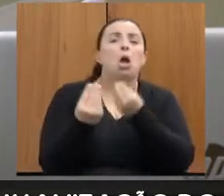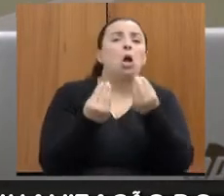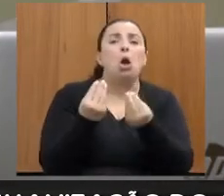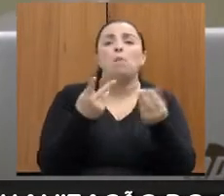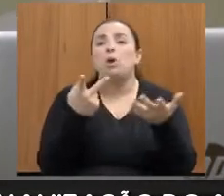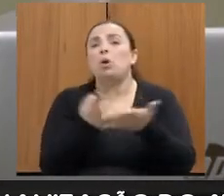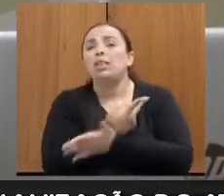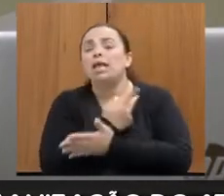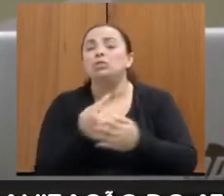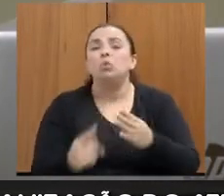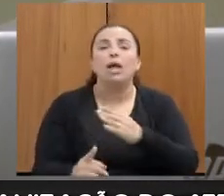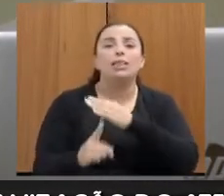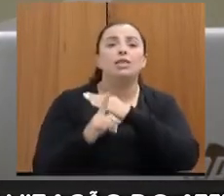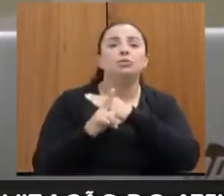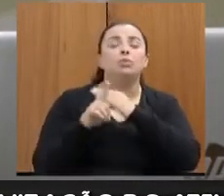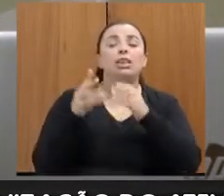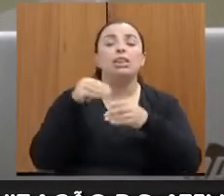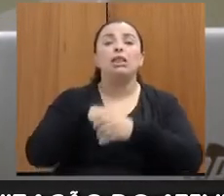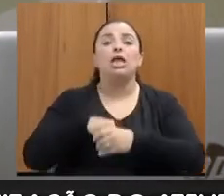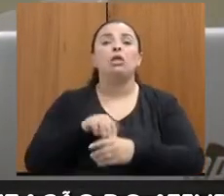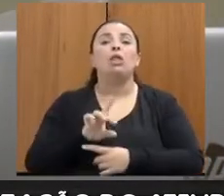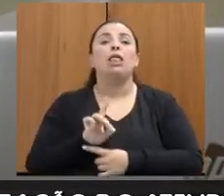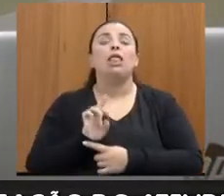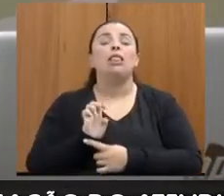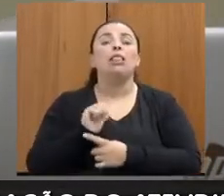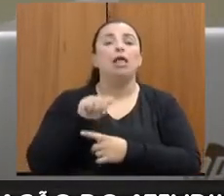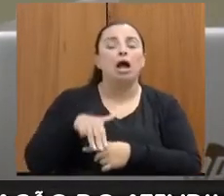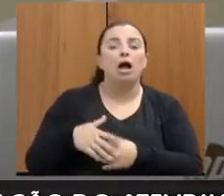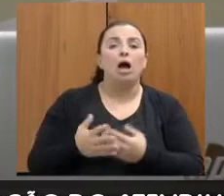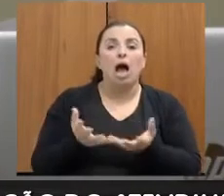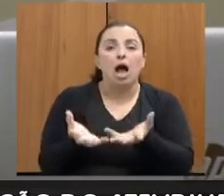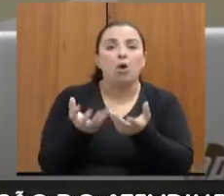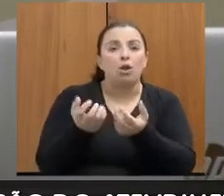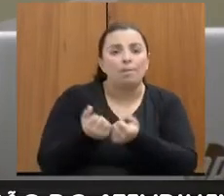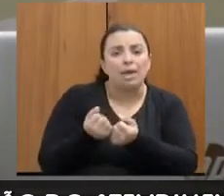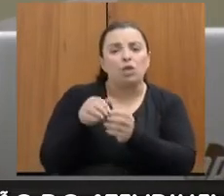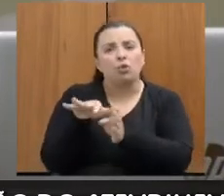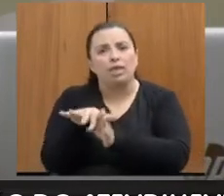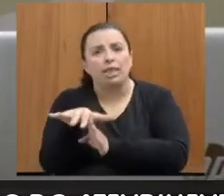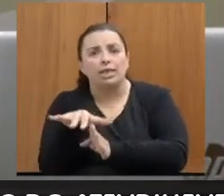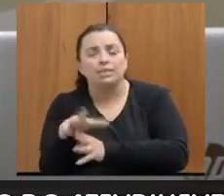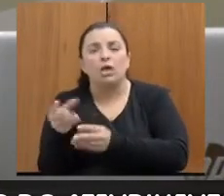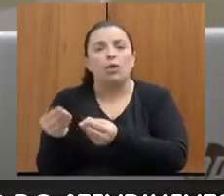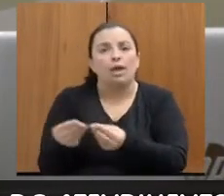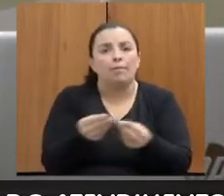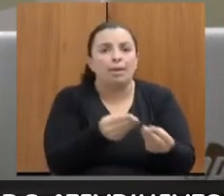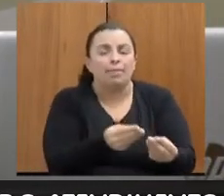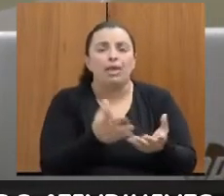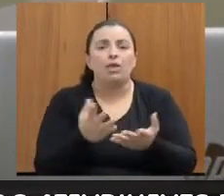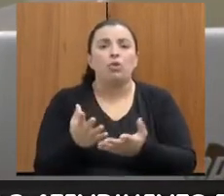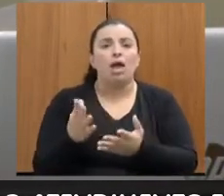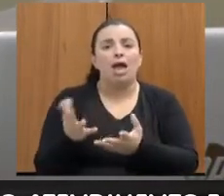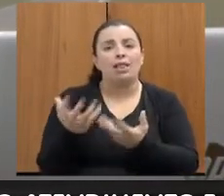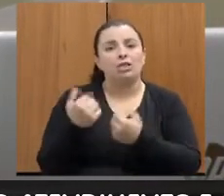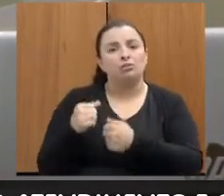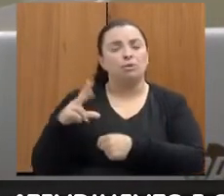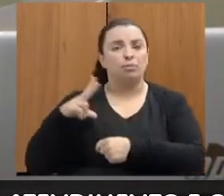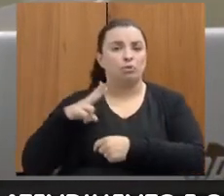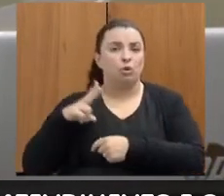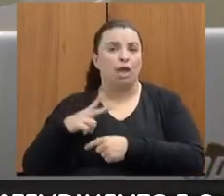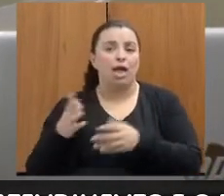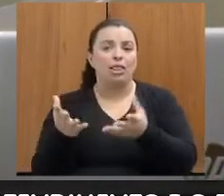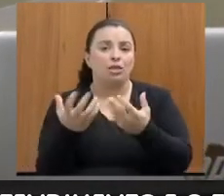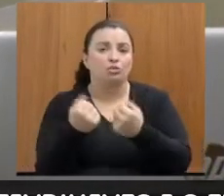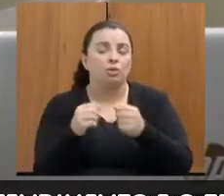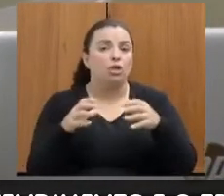são realizados os atendimentos na unidade. acolhimento, orientação, encaminhamento, atendimento individual, atendimento em grupo, por